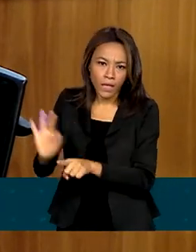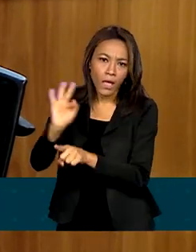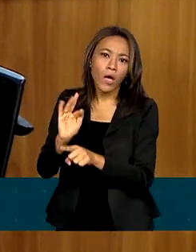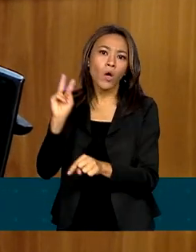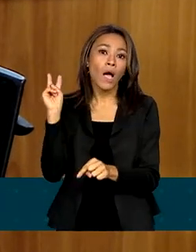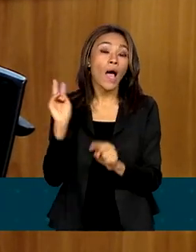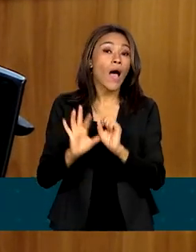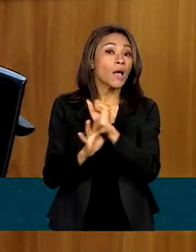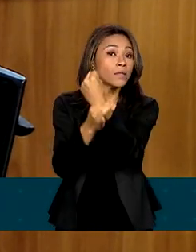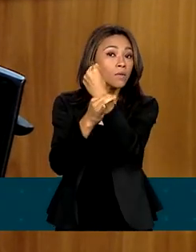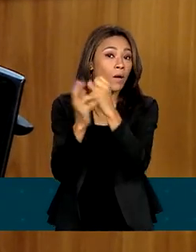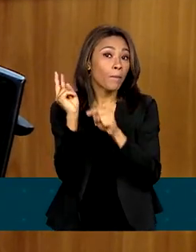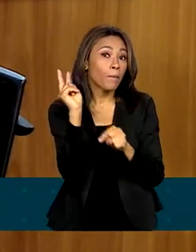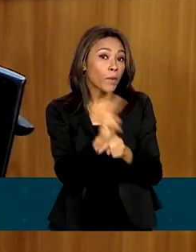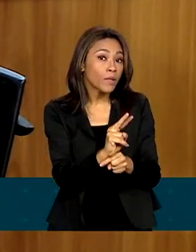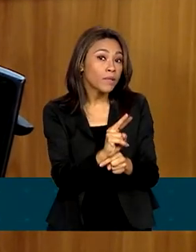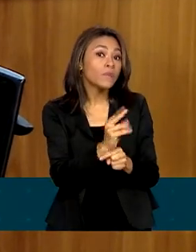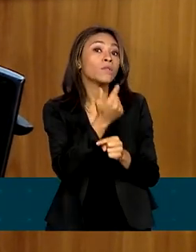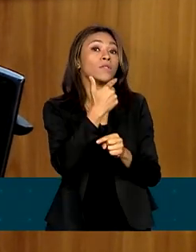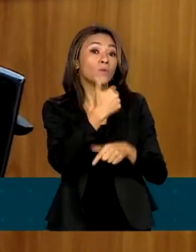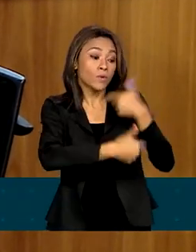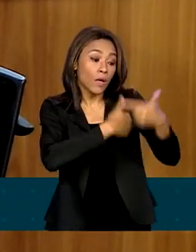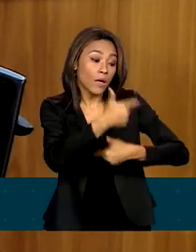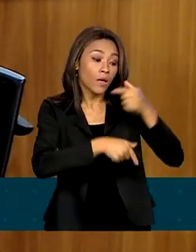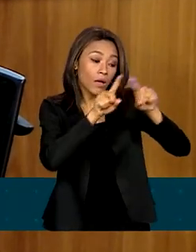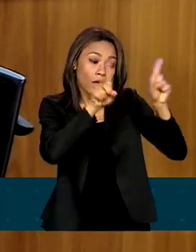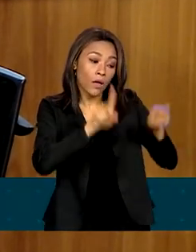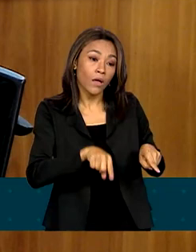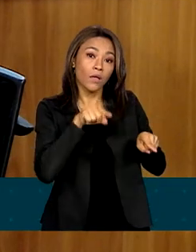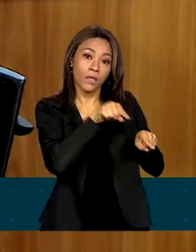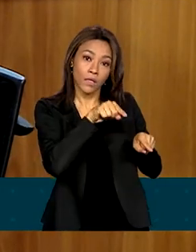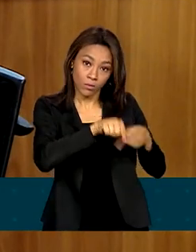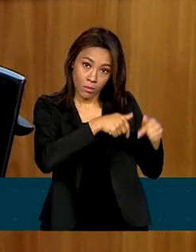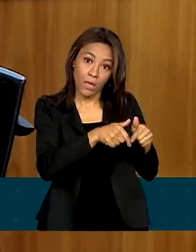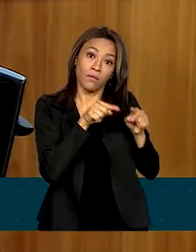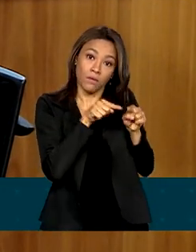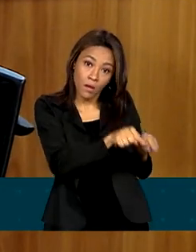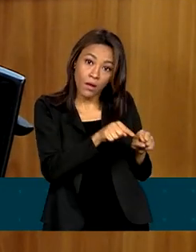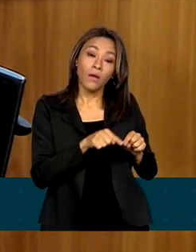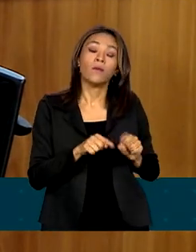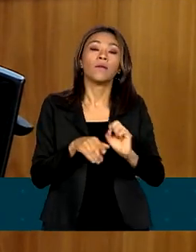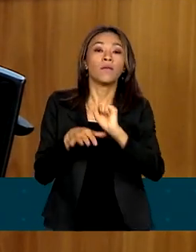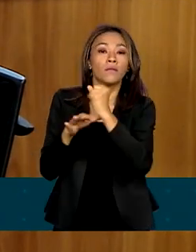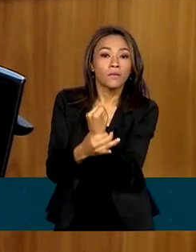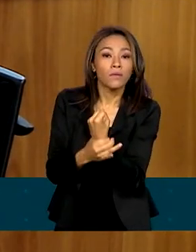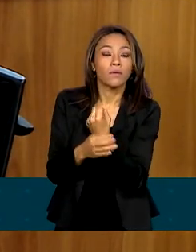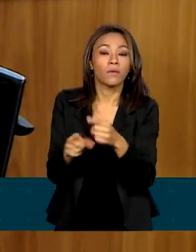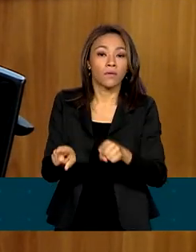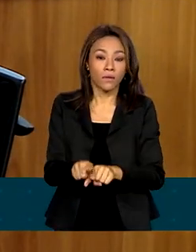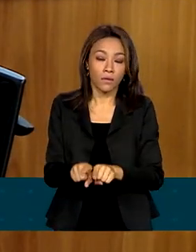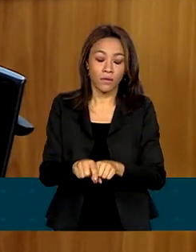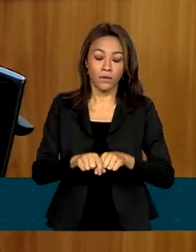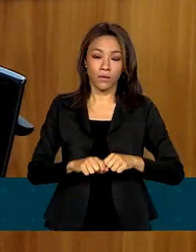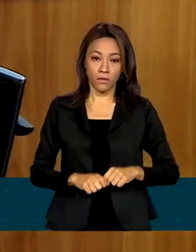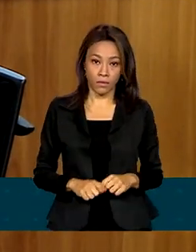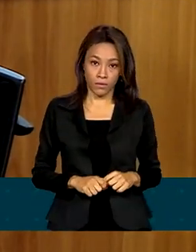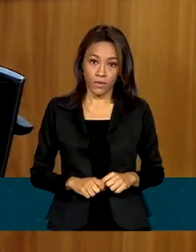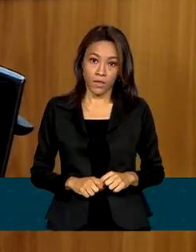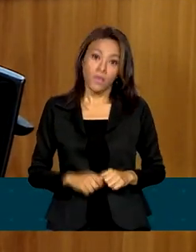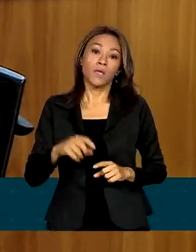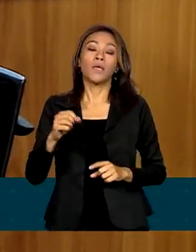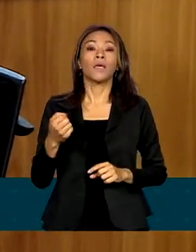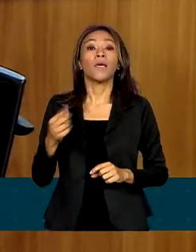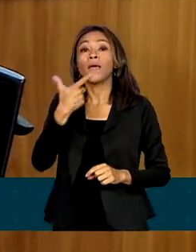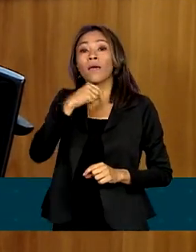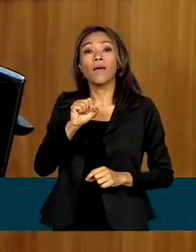a proteção das equipes que lá estão, mas para garantir também que os defensores de